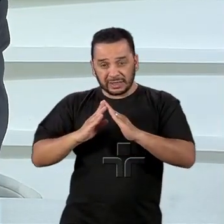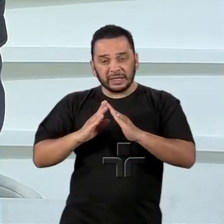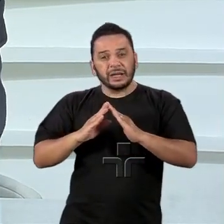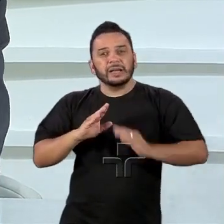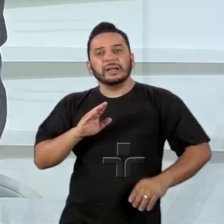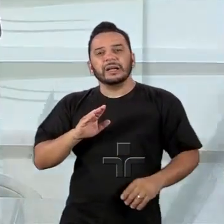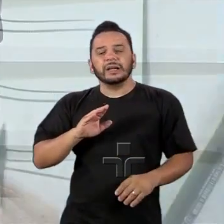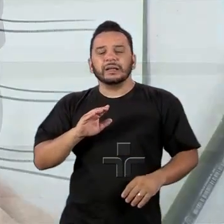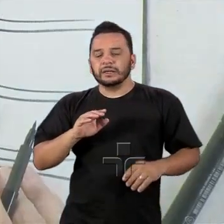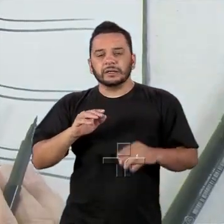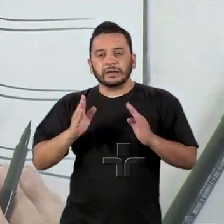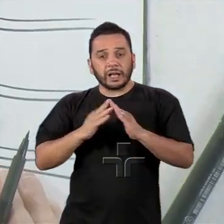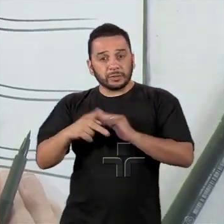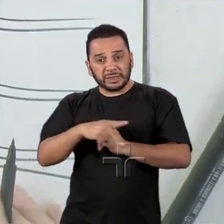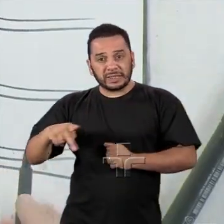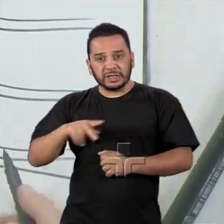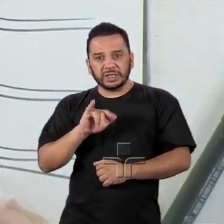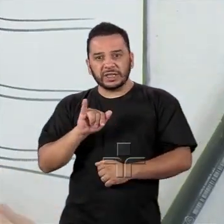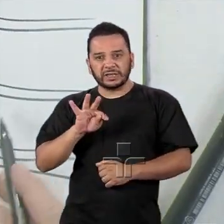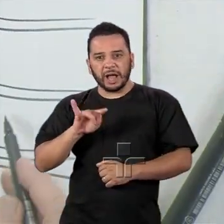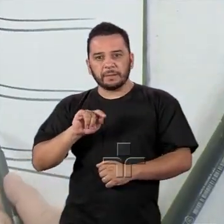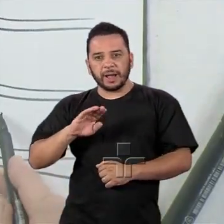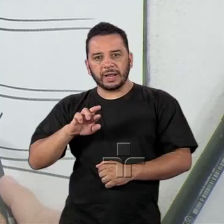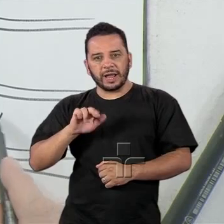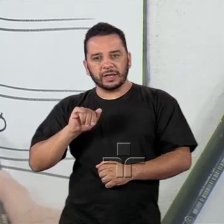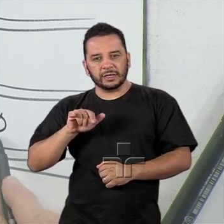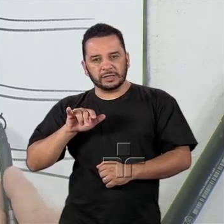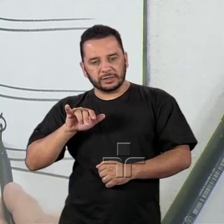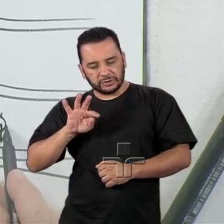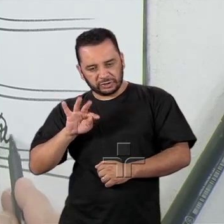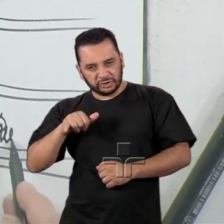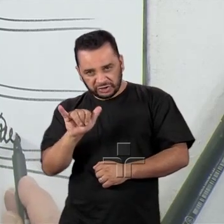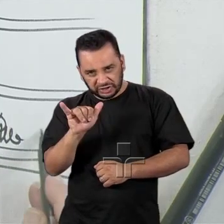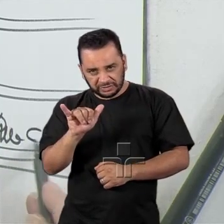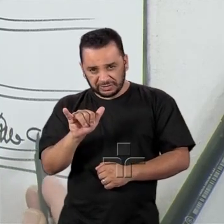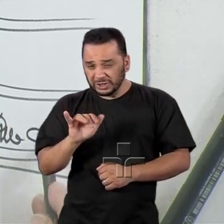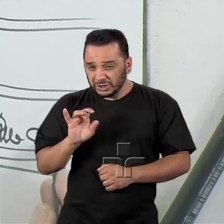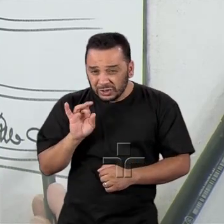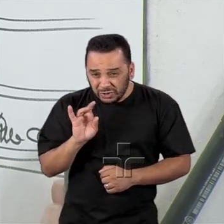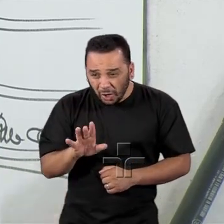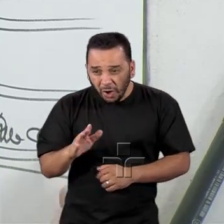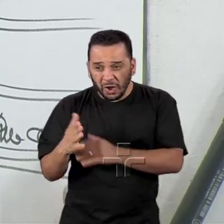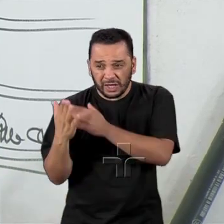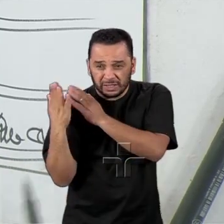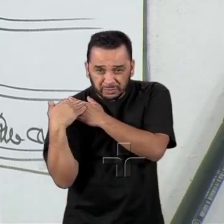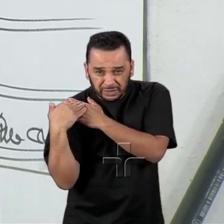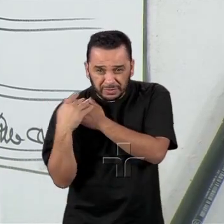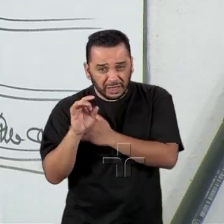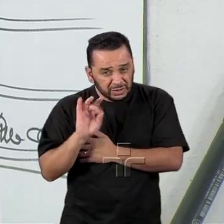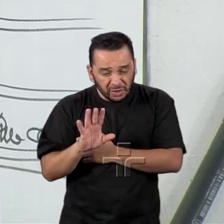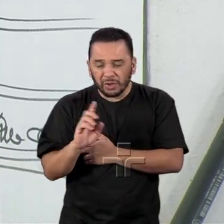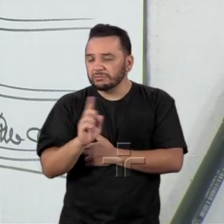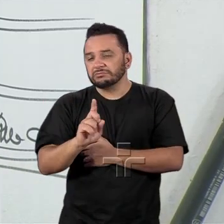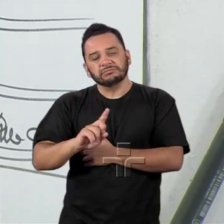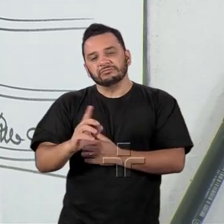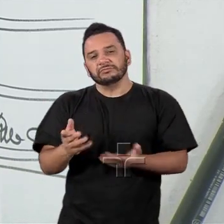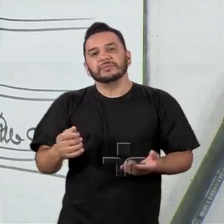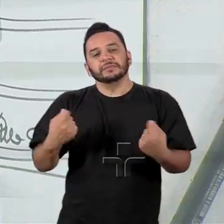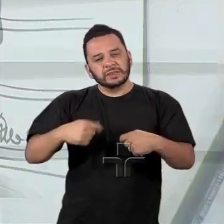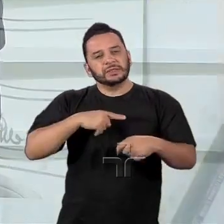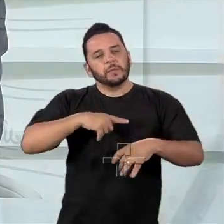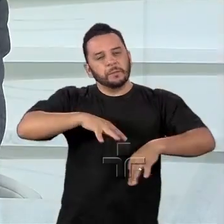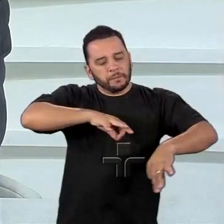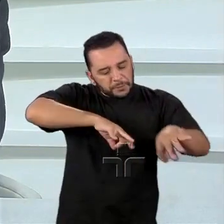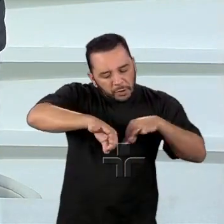capacidade industrial tecnológica. Eu acho que isso, que é um novo salto que precisa ser feito, voltando